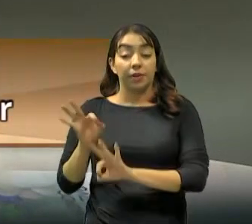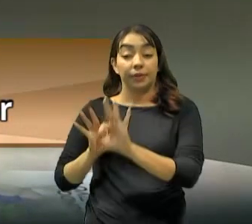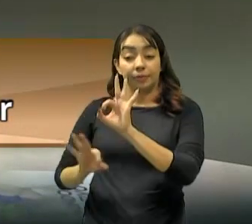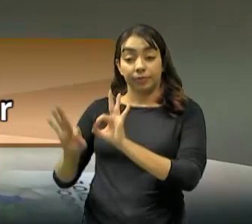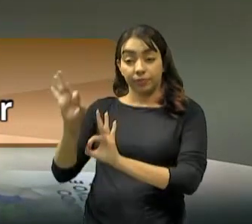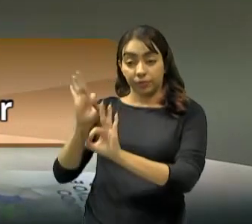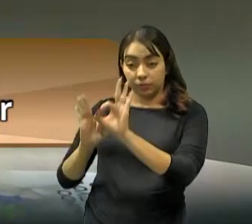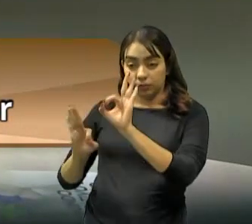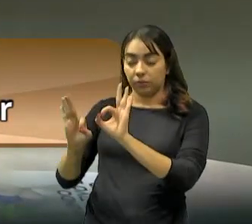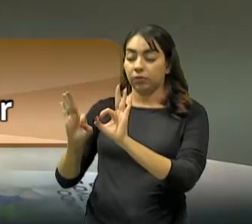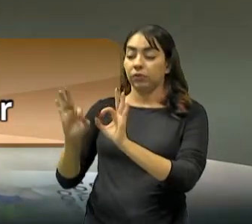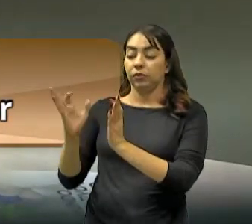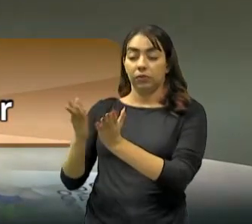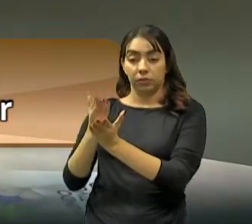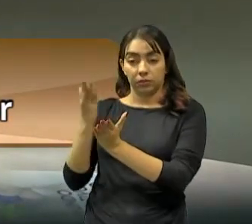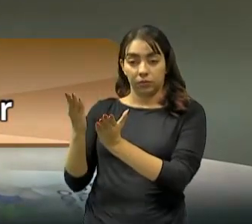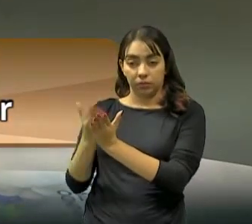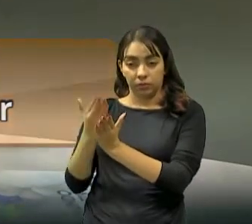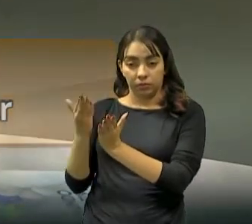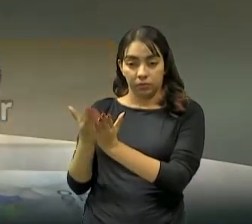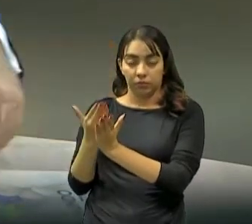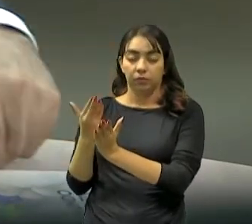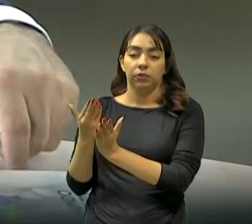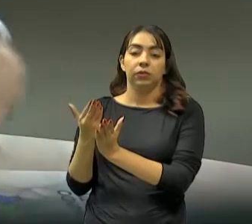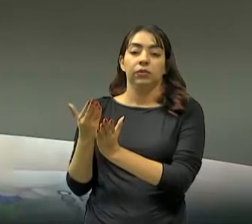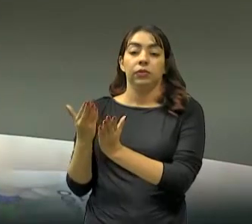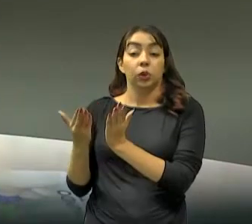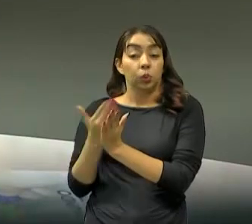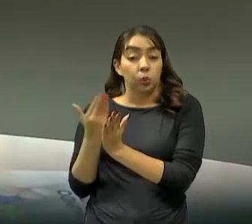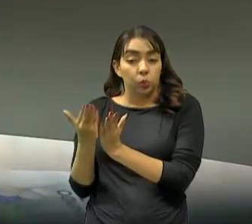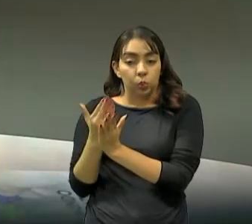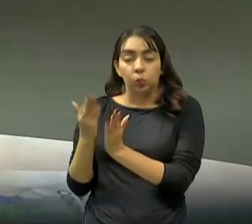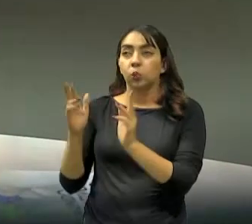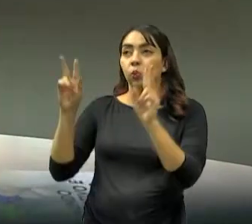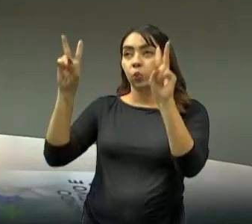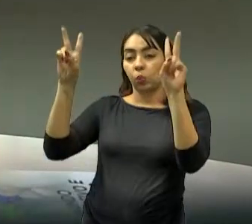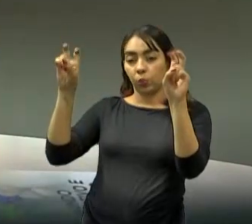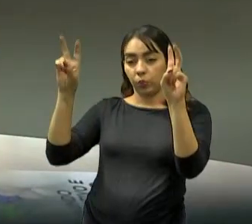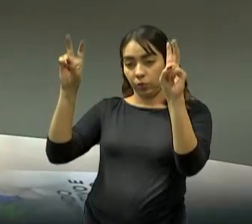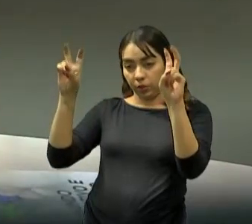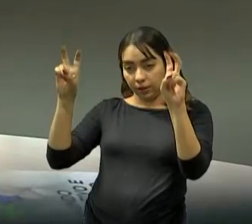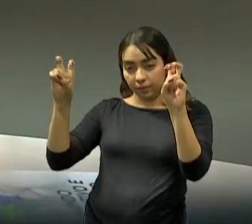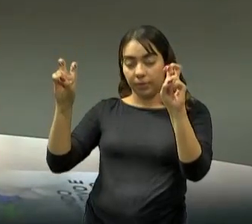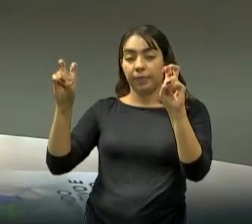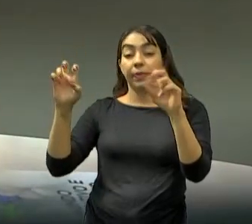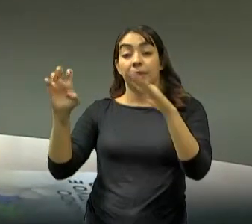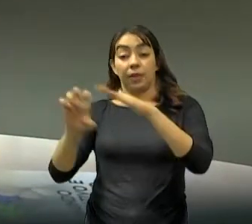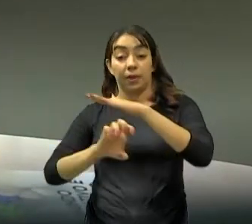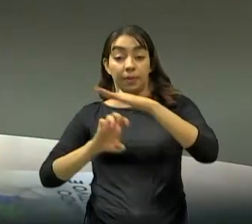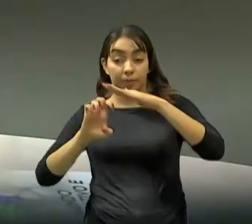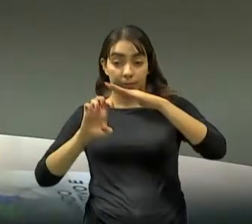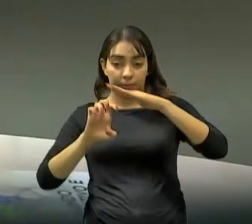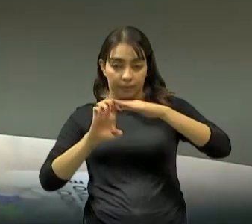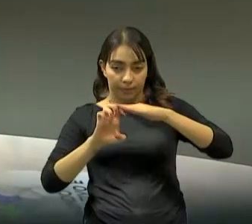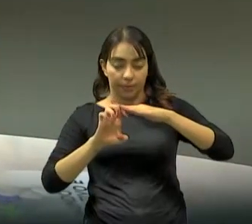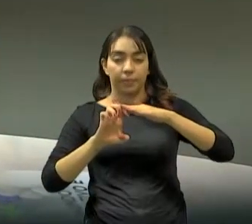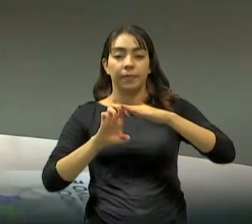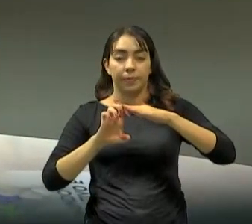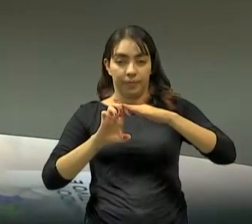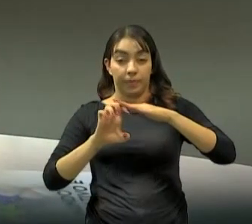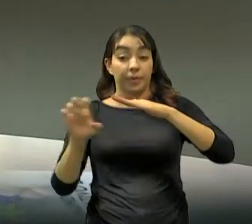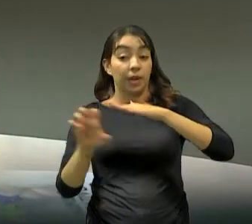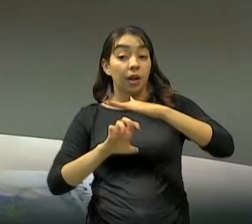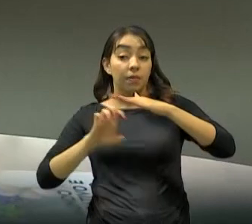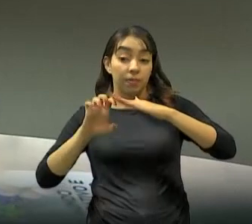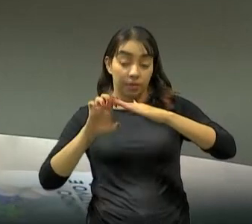livro, né, Rosane, ou seja, colocando toda essa temática, né, do mundo corporativo e cooperativo, nos veio também,